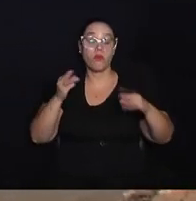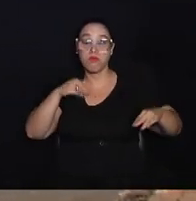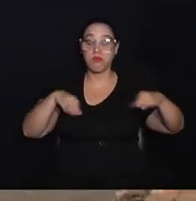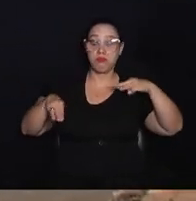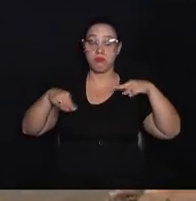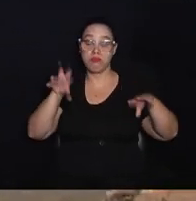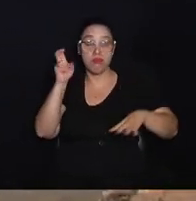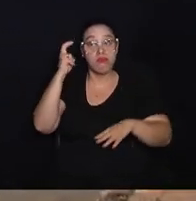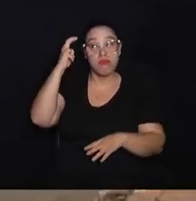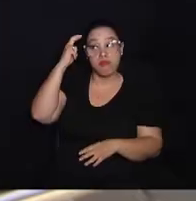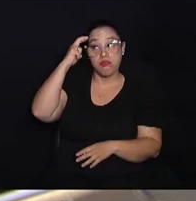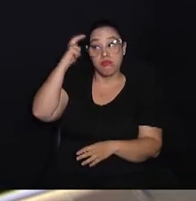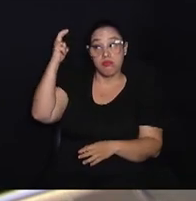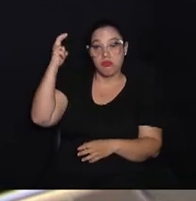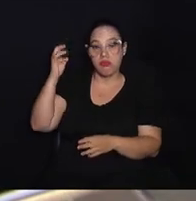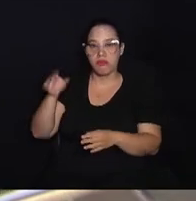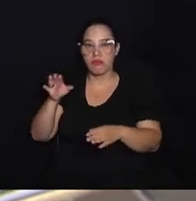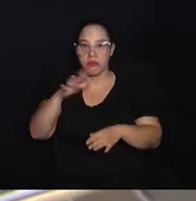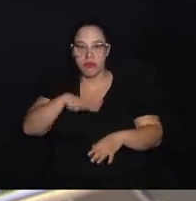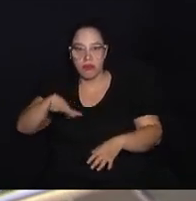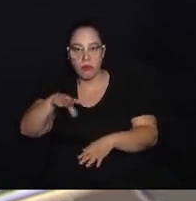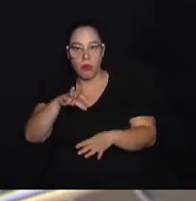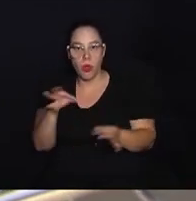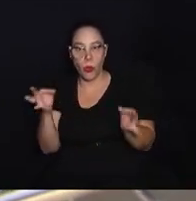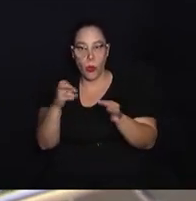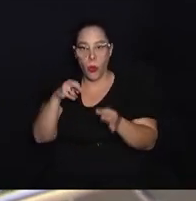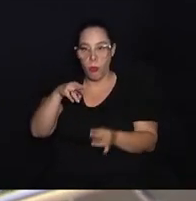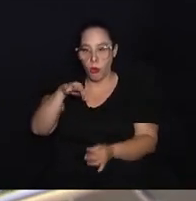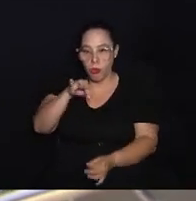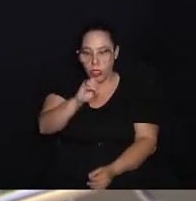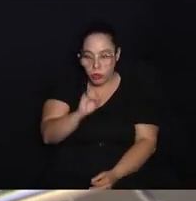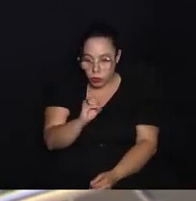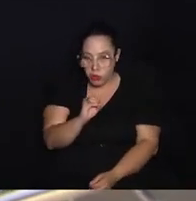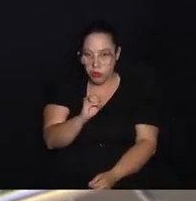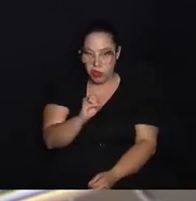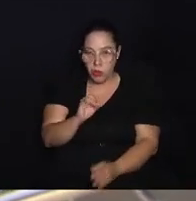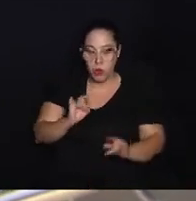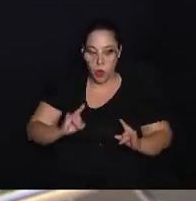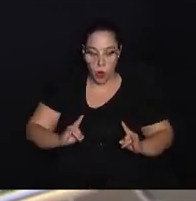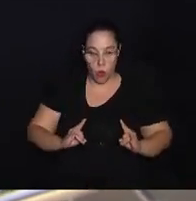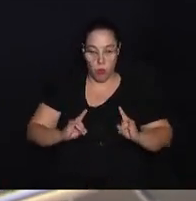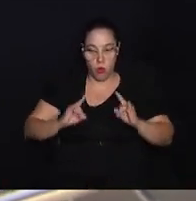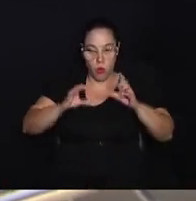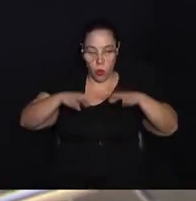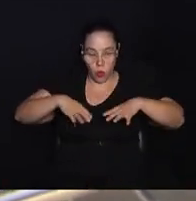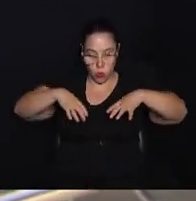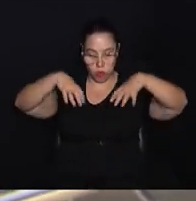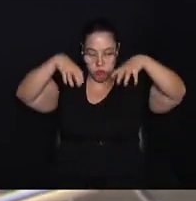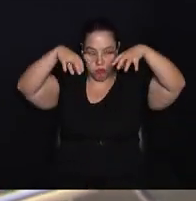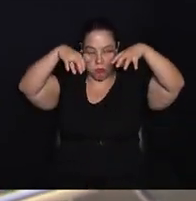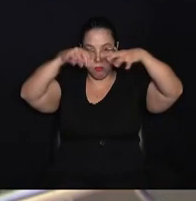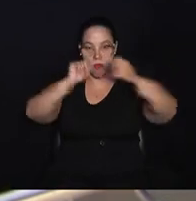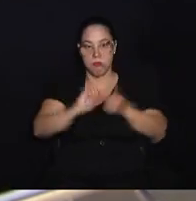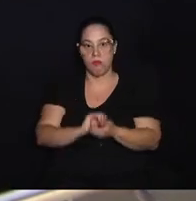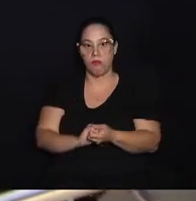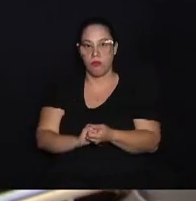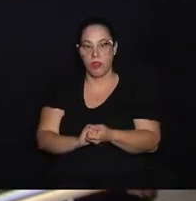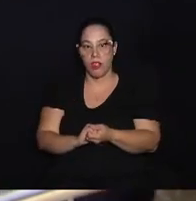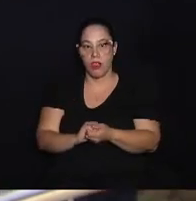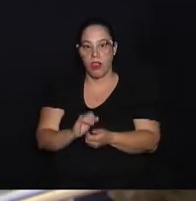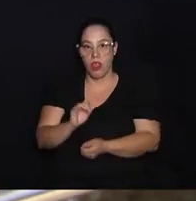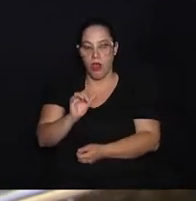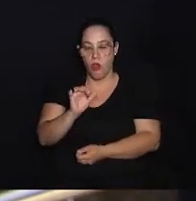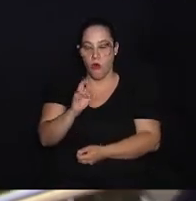intelectual da cidade. O estilo é mourisco, então parece um castelo. Bem o estilo de Francisco